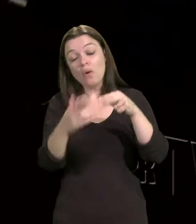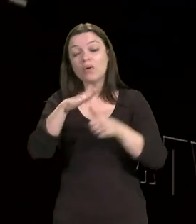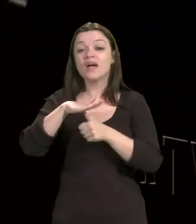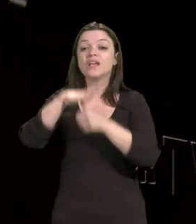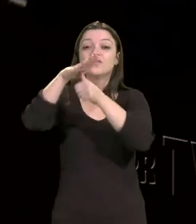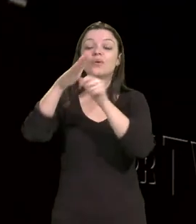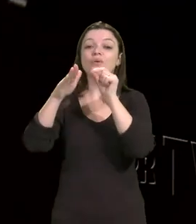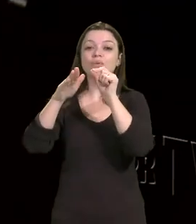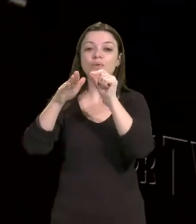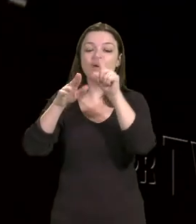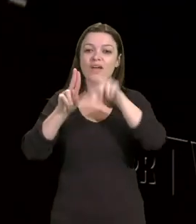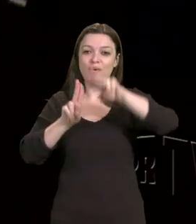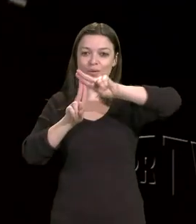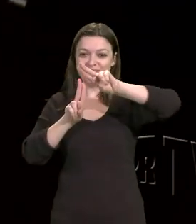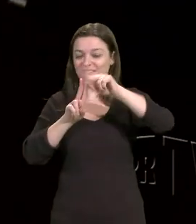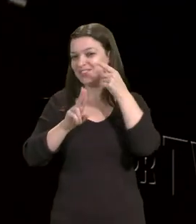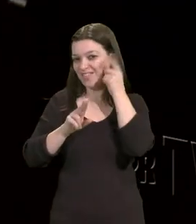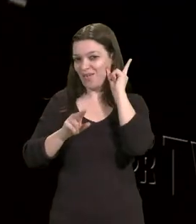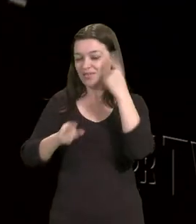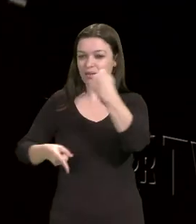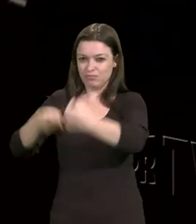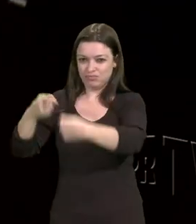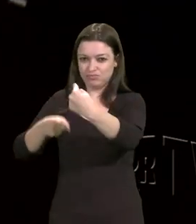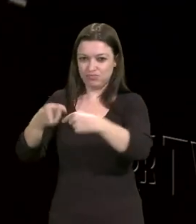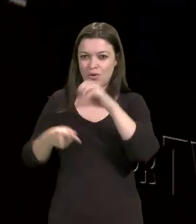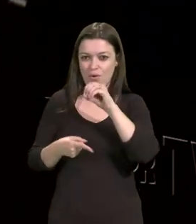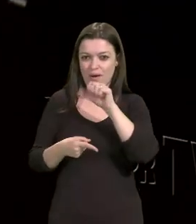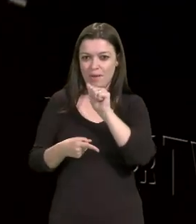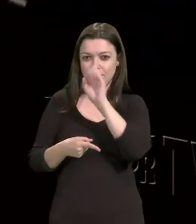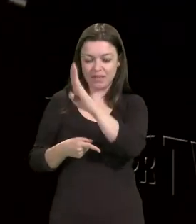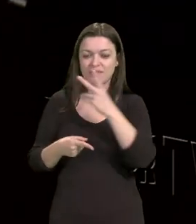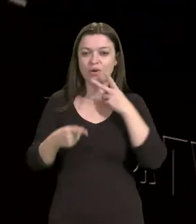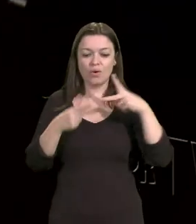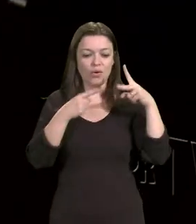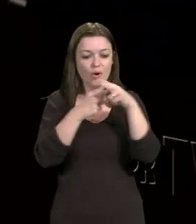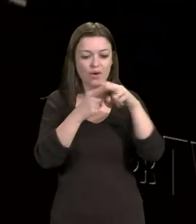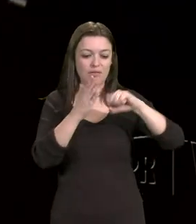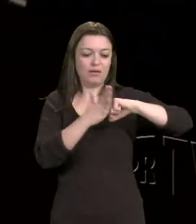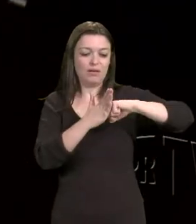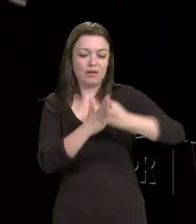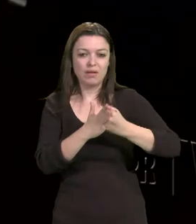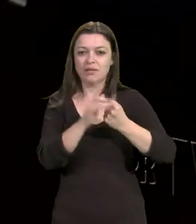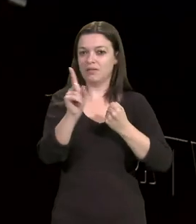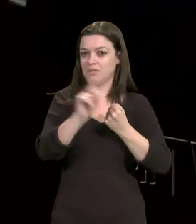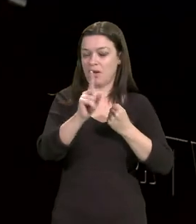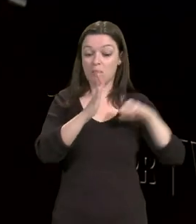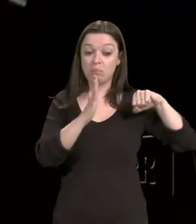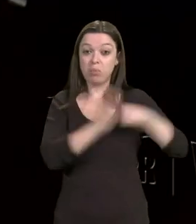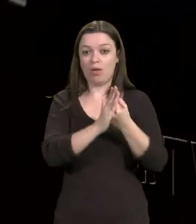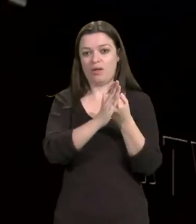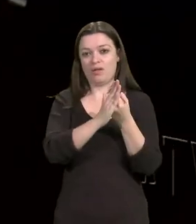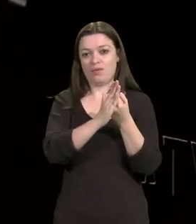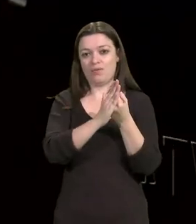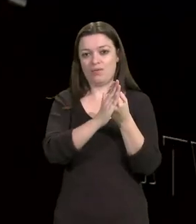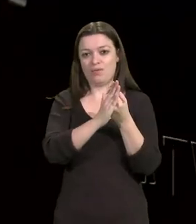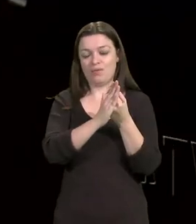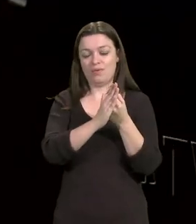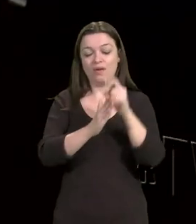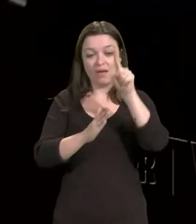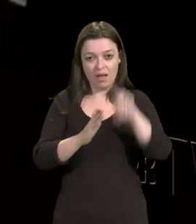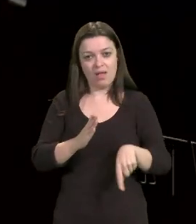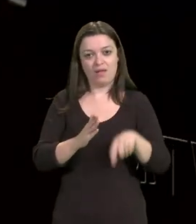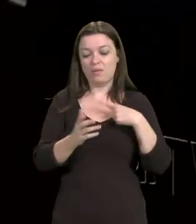UTFPR ontem, num debate que tivemos na UAB, não foi um corte, nem um contingenciamento. Houve um bloqueio de